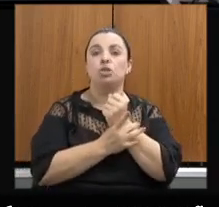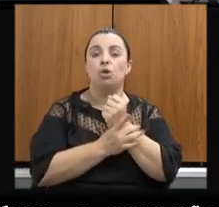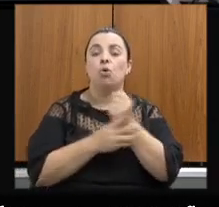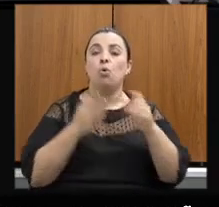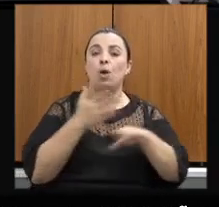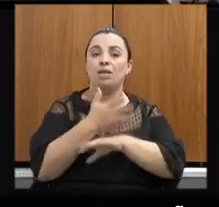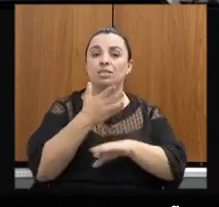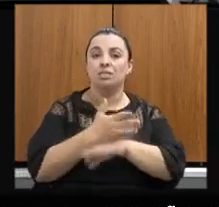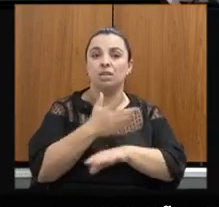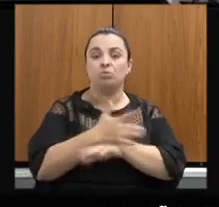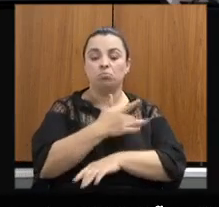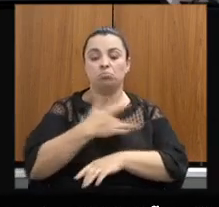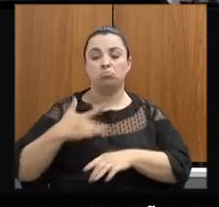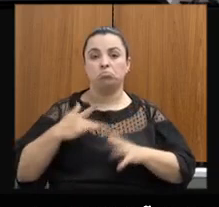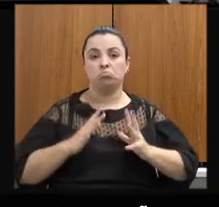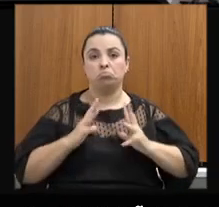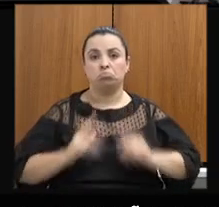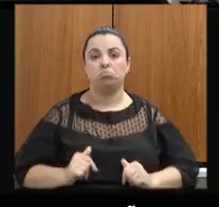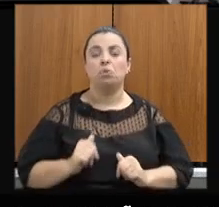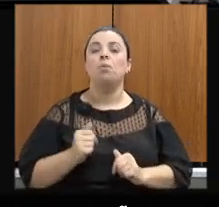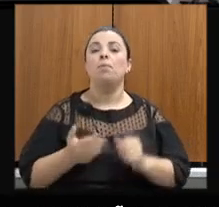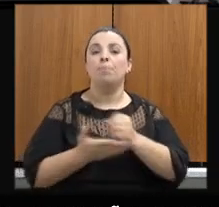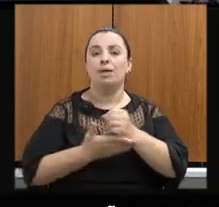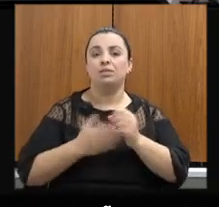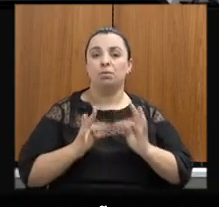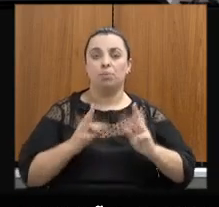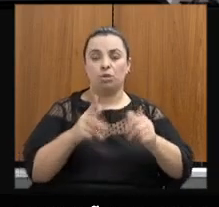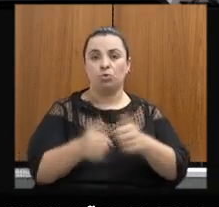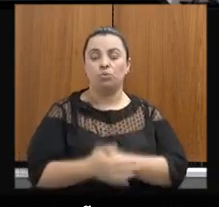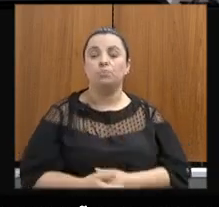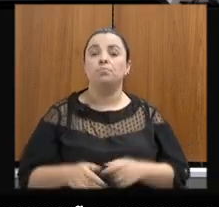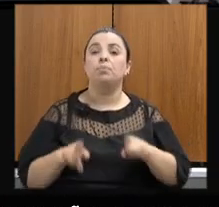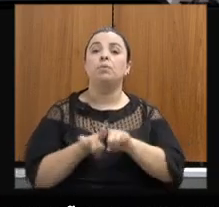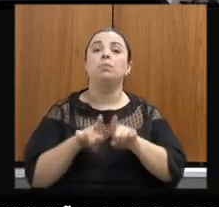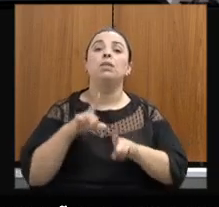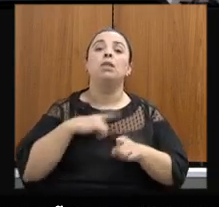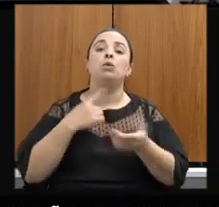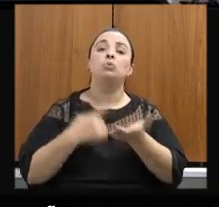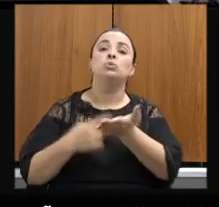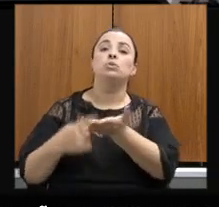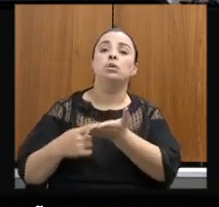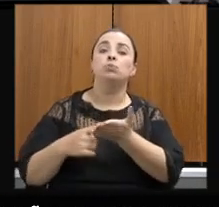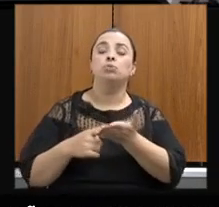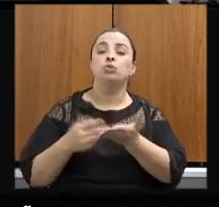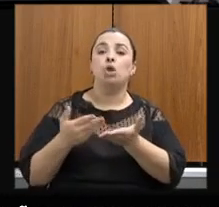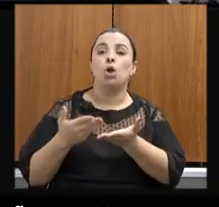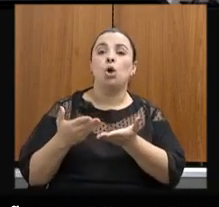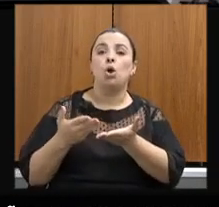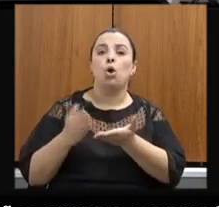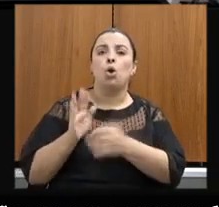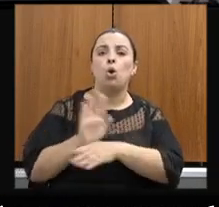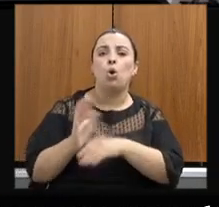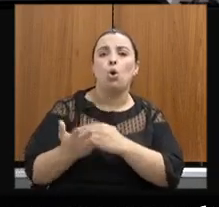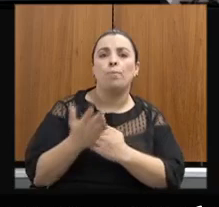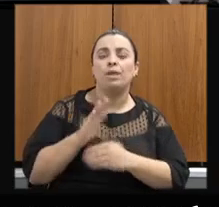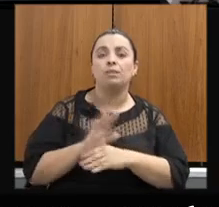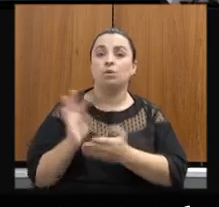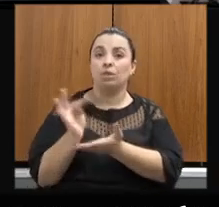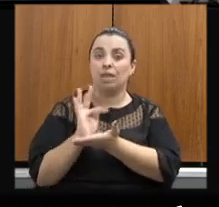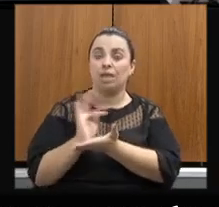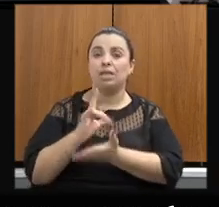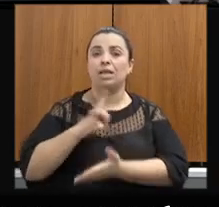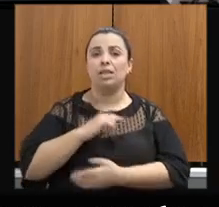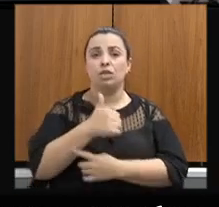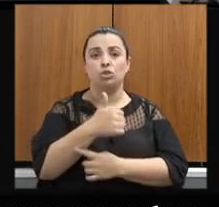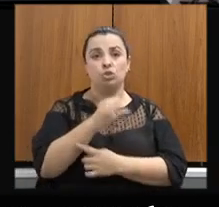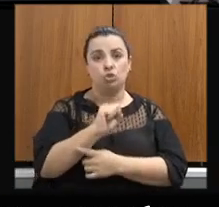a todos. Estabelecemos também, em termos de cooperação técnica, 18 instrumentos hoje em andamento de